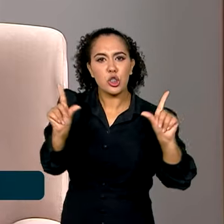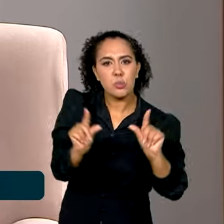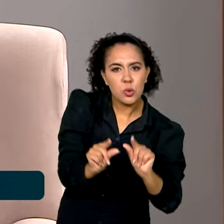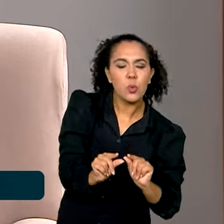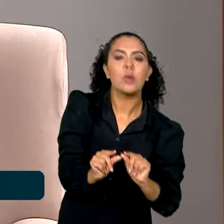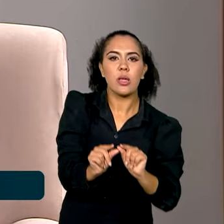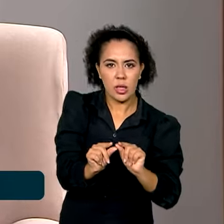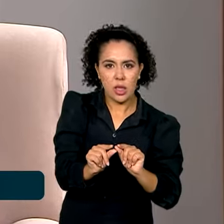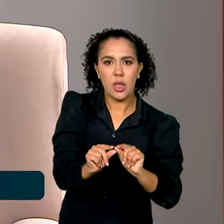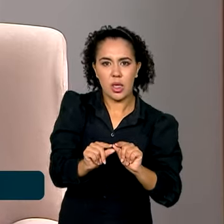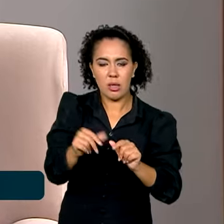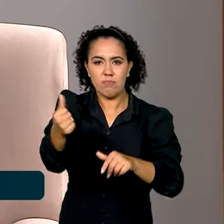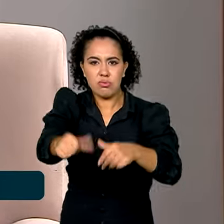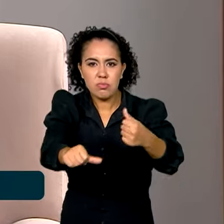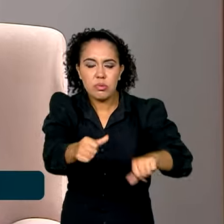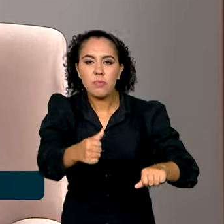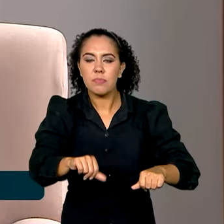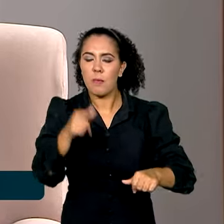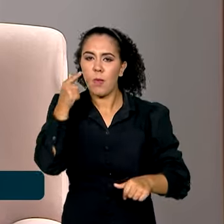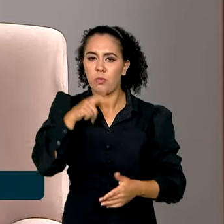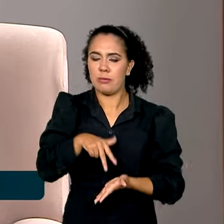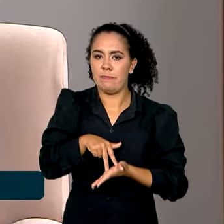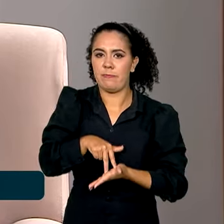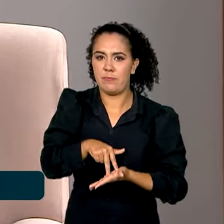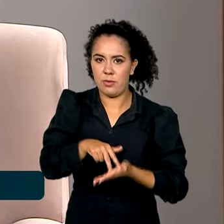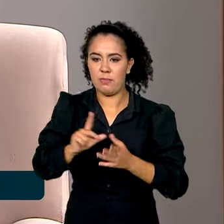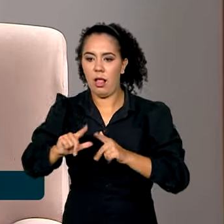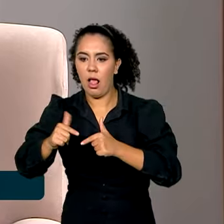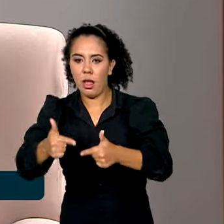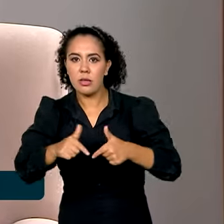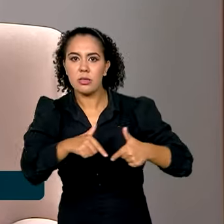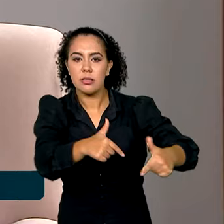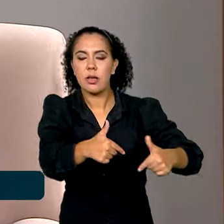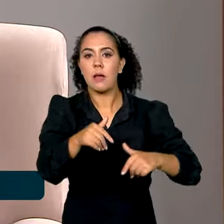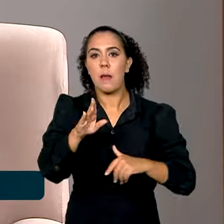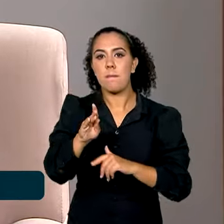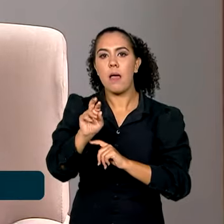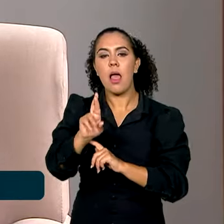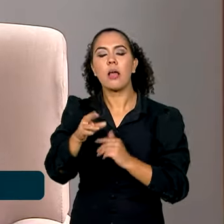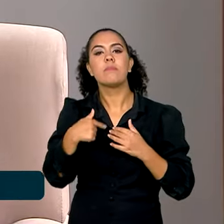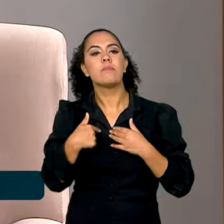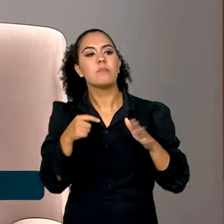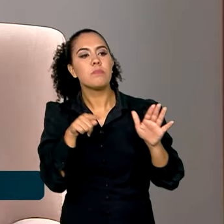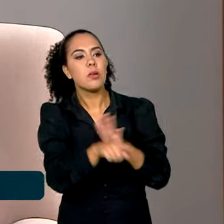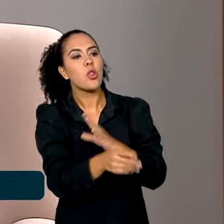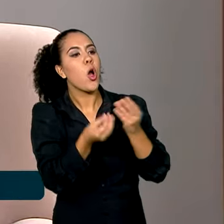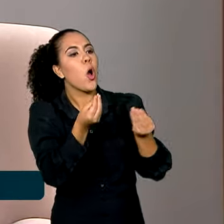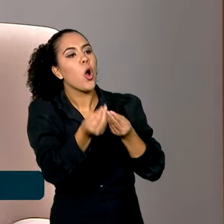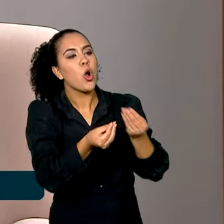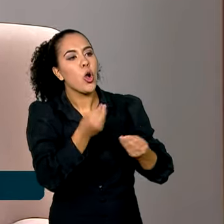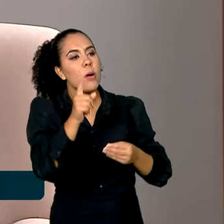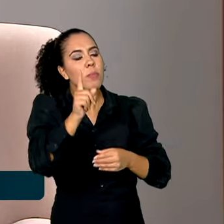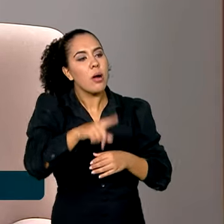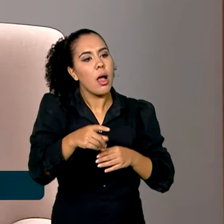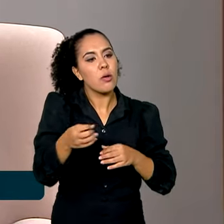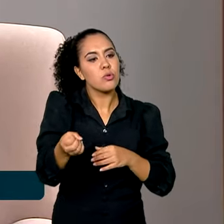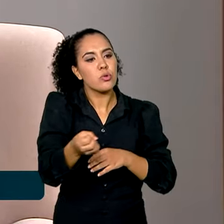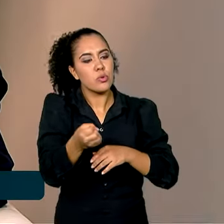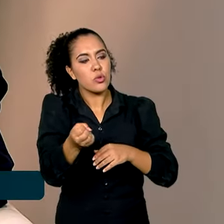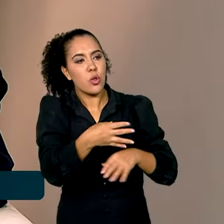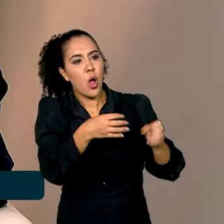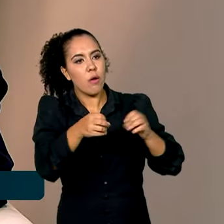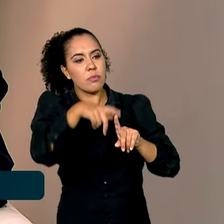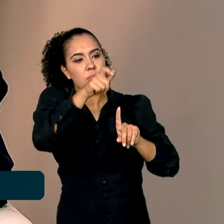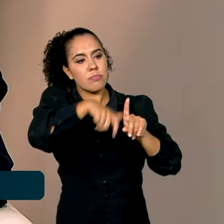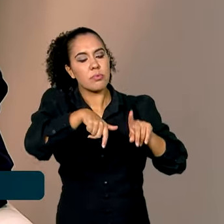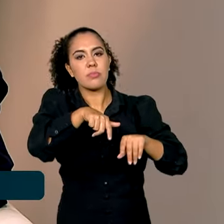mantenha uma atuação firme em todas as suas missões nas rodovias, Como é que estão se formando hoje os novos policiais rodoviários federais?